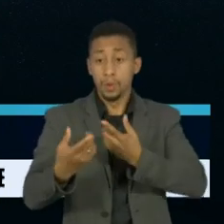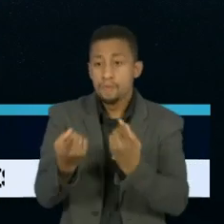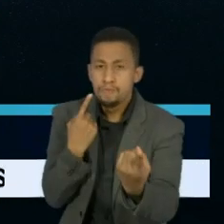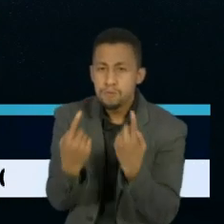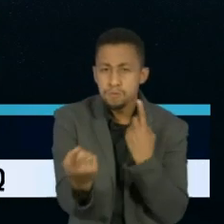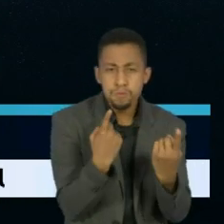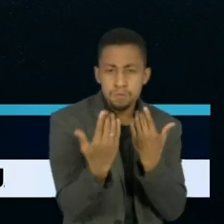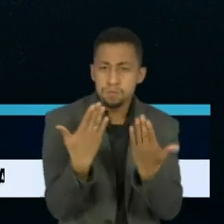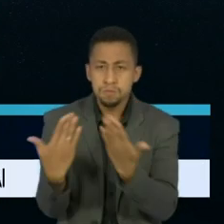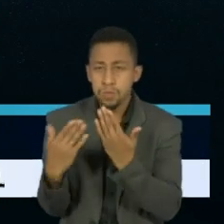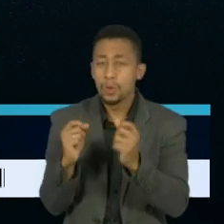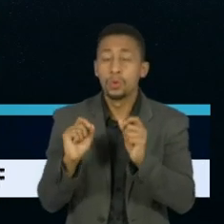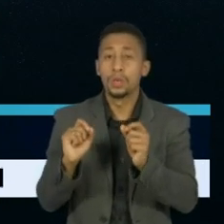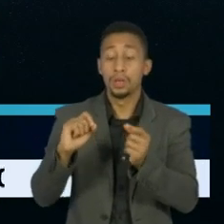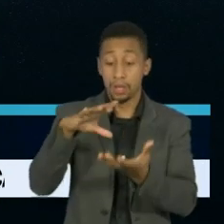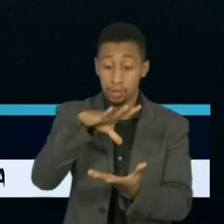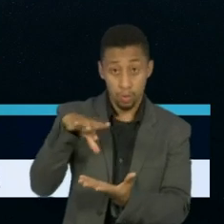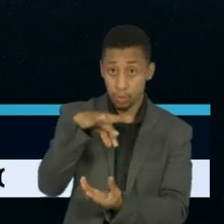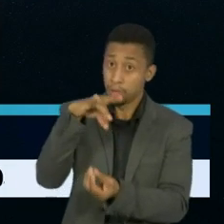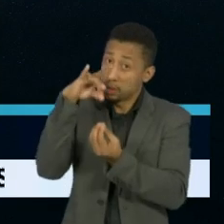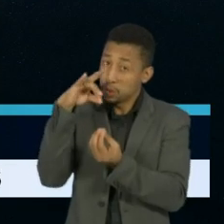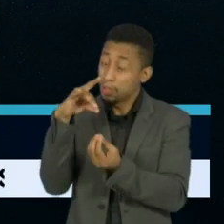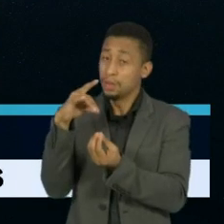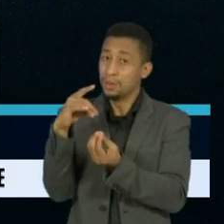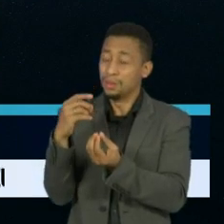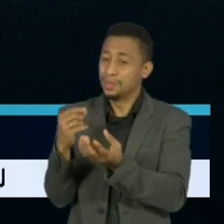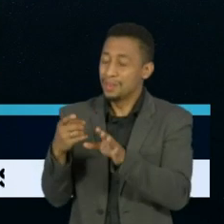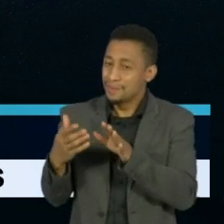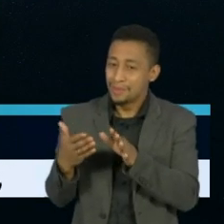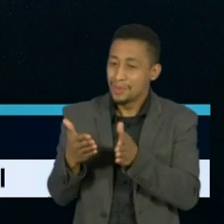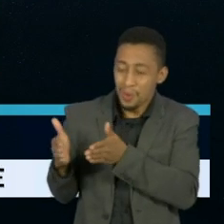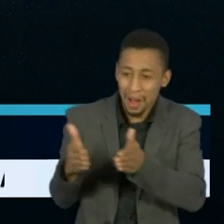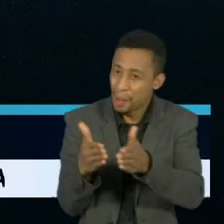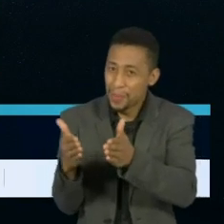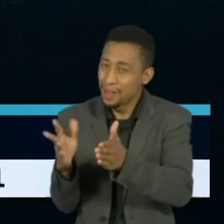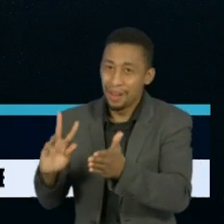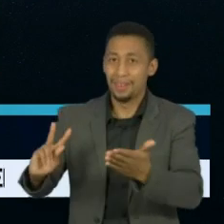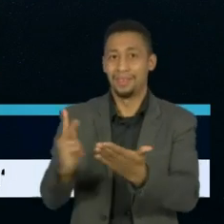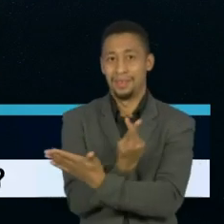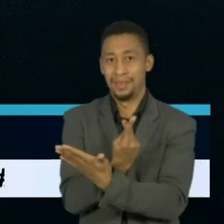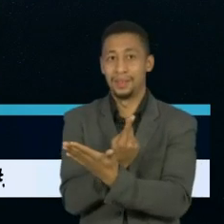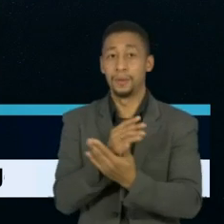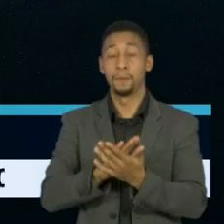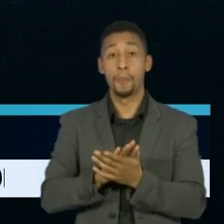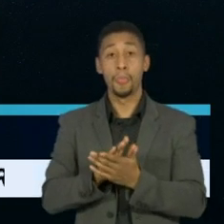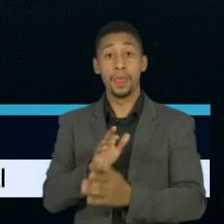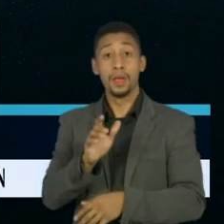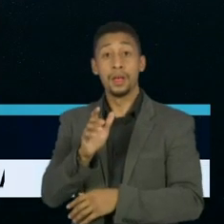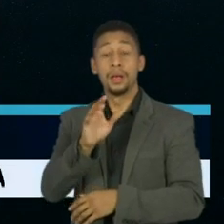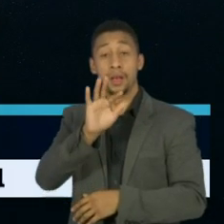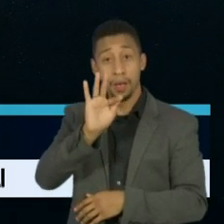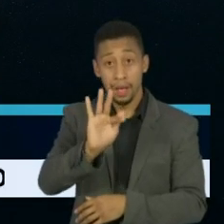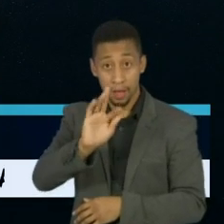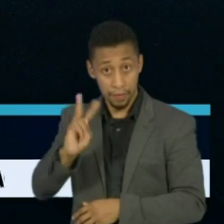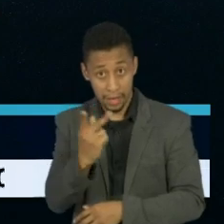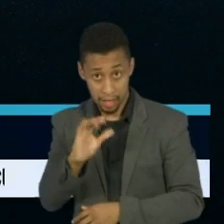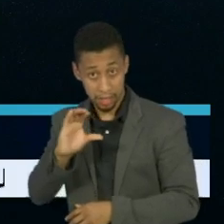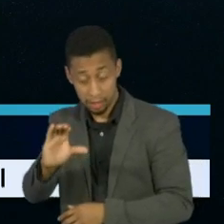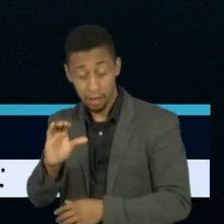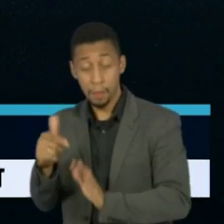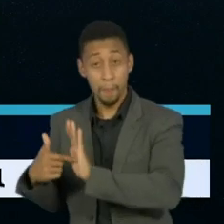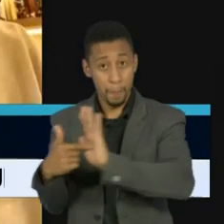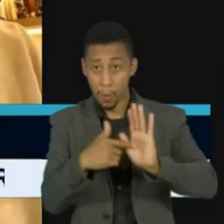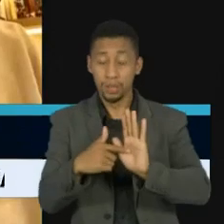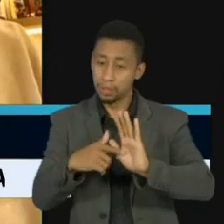a situação não está no caminho correto. O ex-presidente da República, Fernando Henrique Cardoso, defendeu a manutenção da